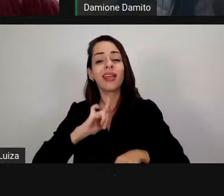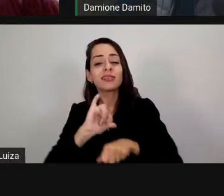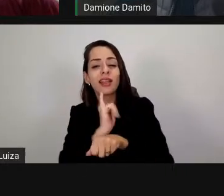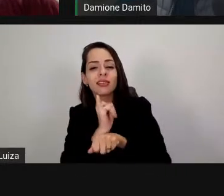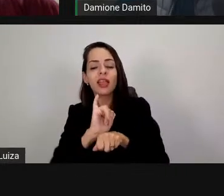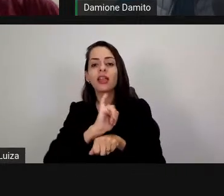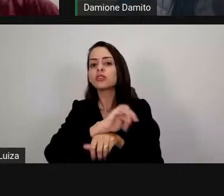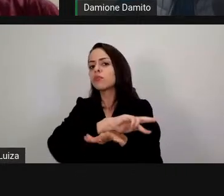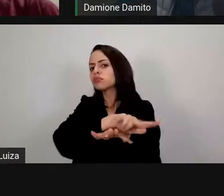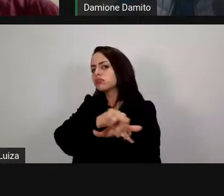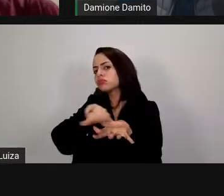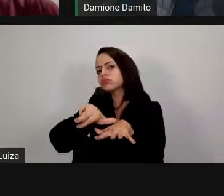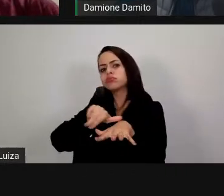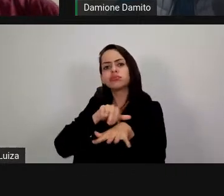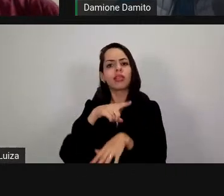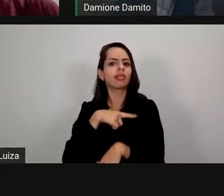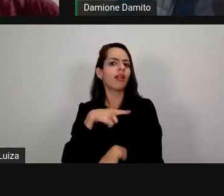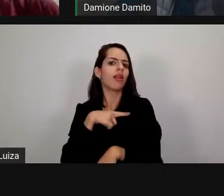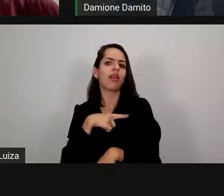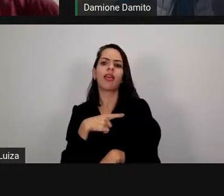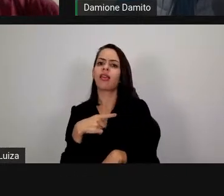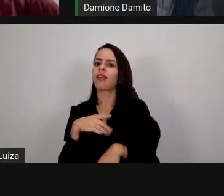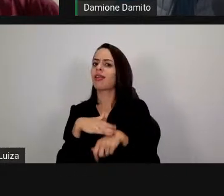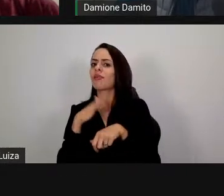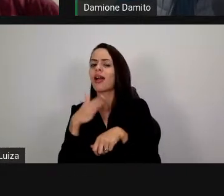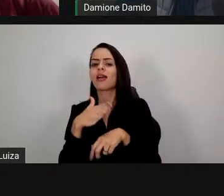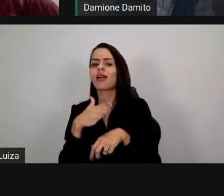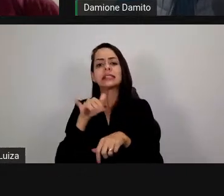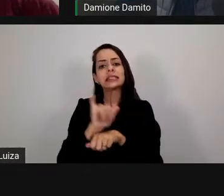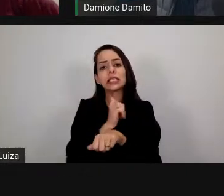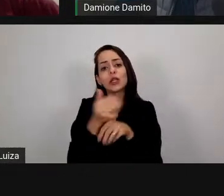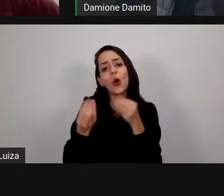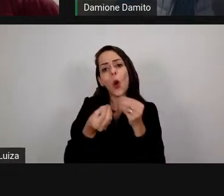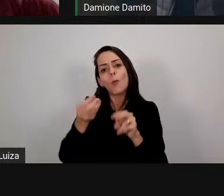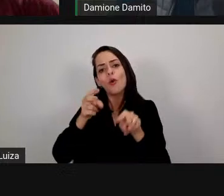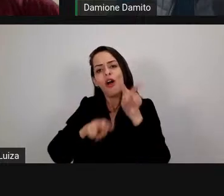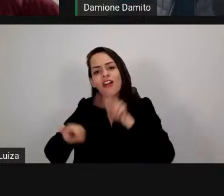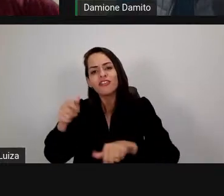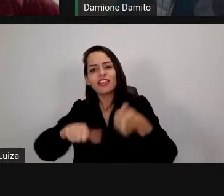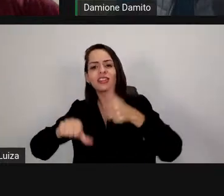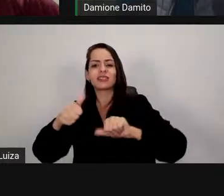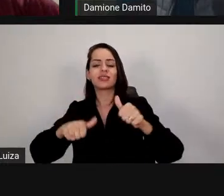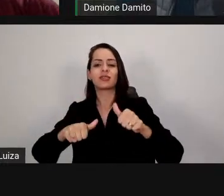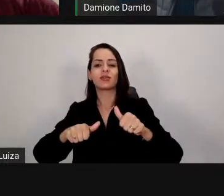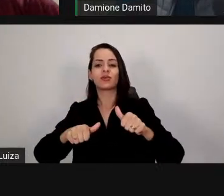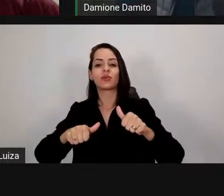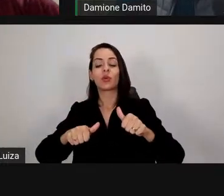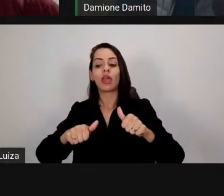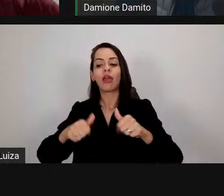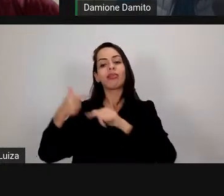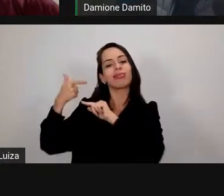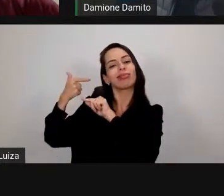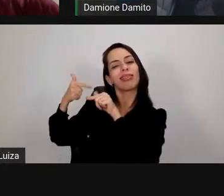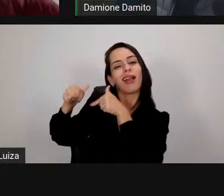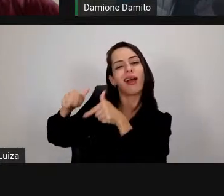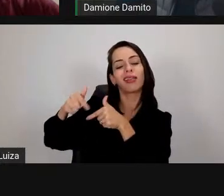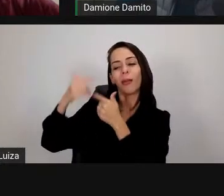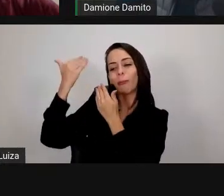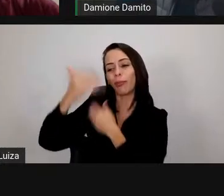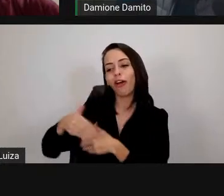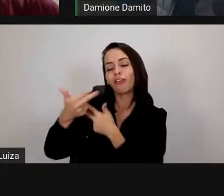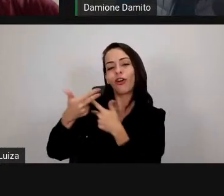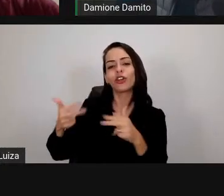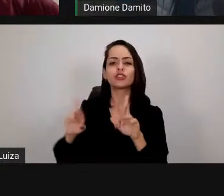ou mais possibilidades de avaliação que você vai poder utilizar que são diferentes das tradicionais então a gente vai explorar isso também ao longo do curso